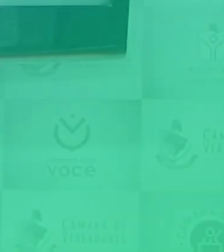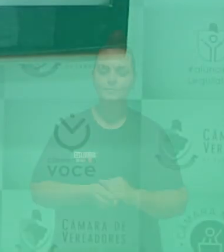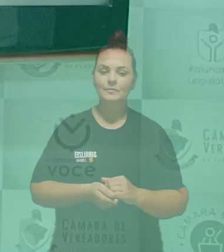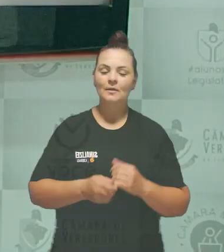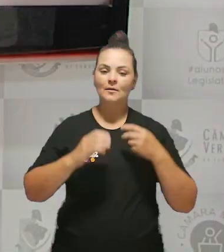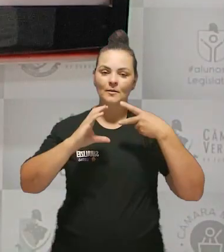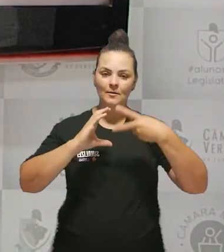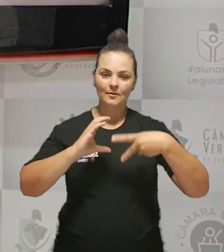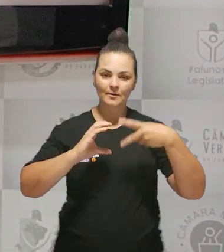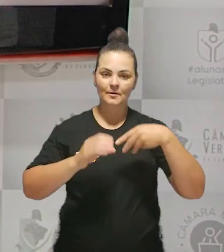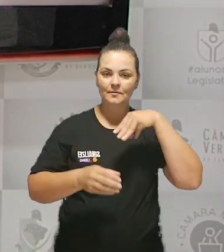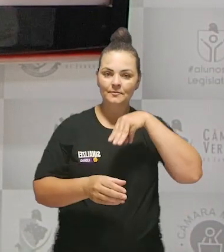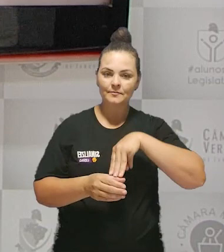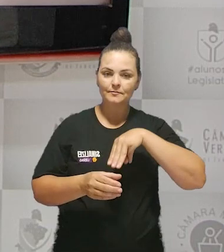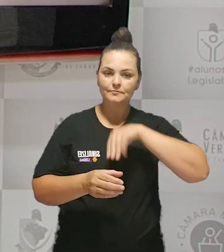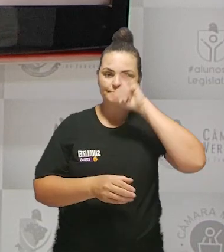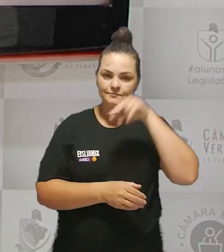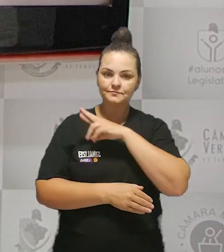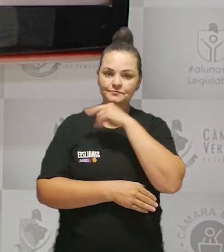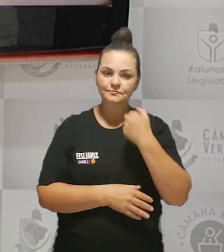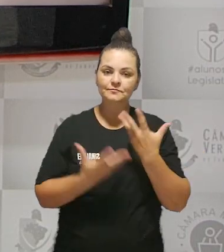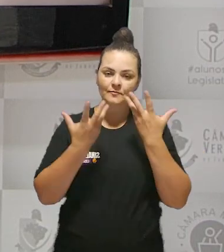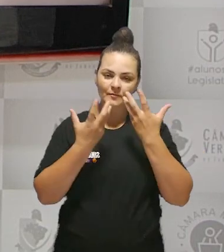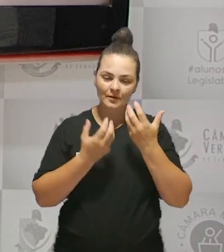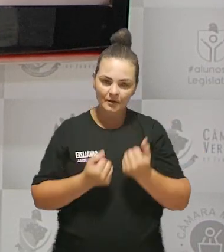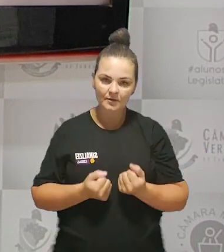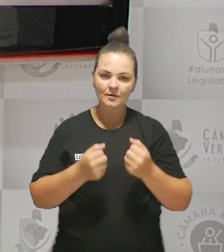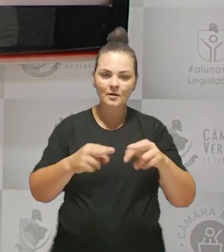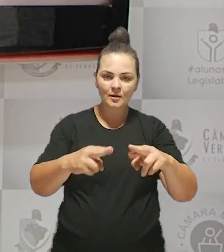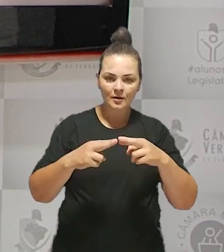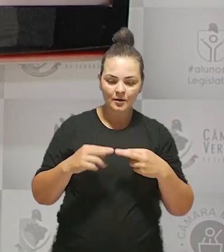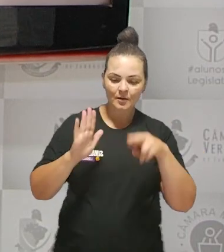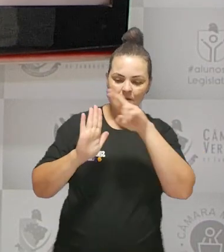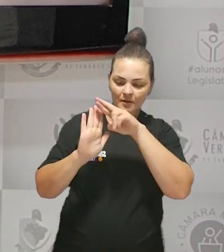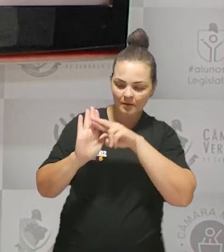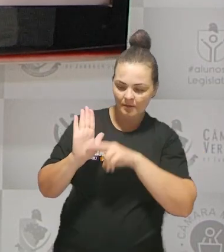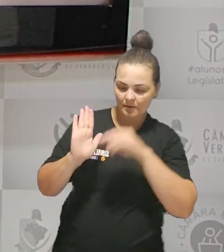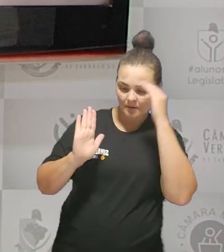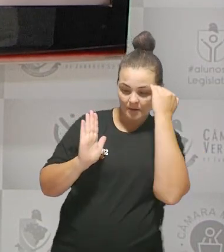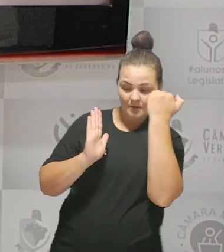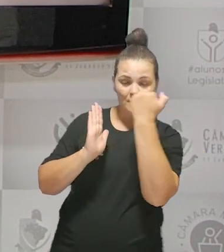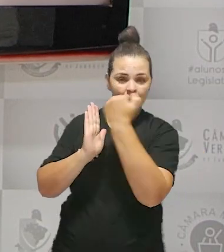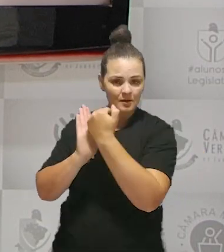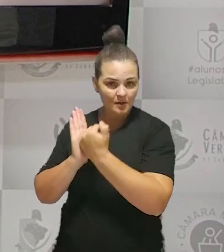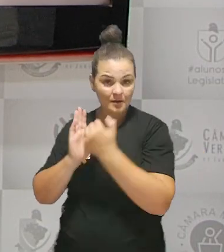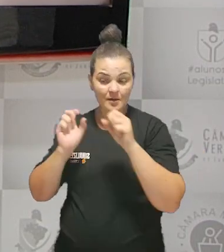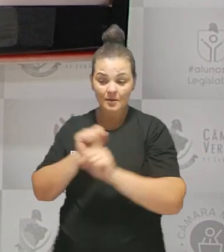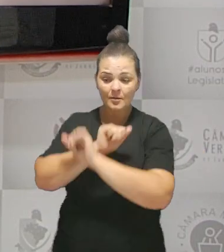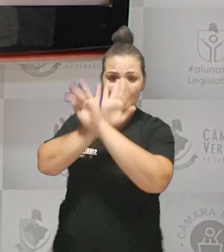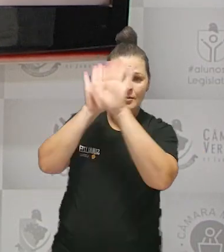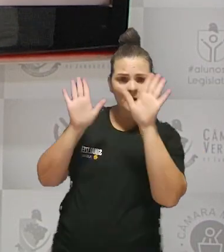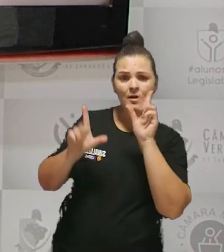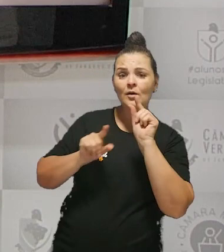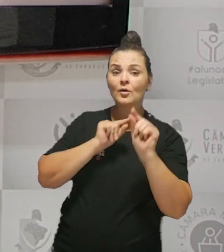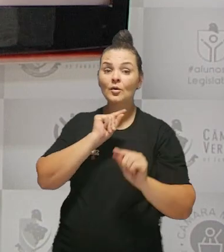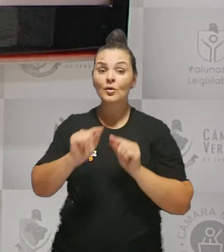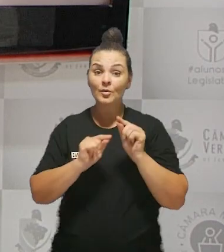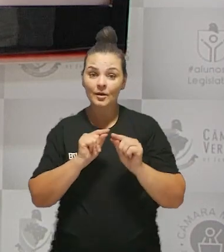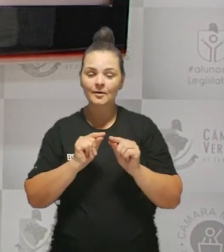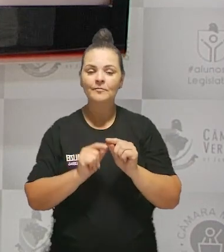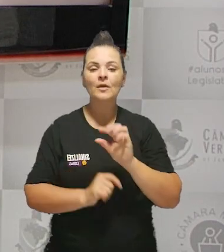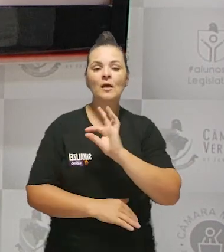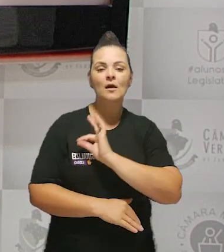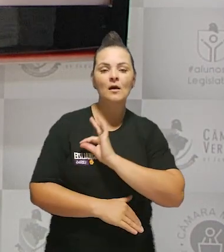A Câmara Municipal de Jaraguá do Sul aprovou um requerimento que visa trazer esclarecimentos sobre a